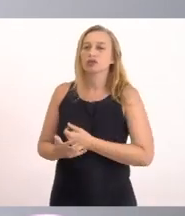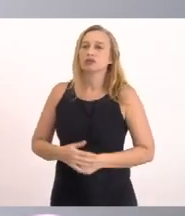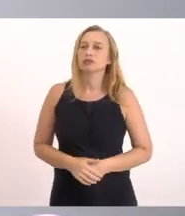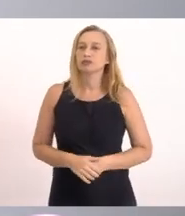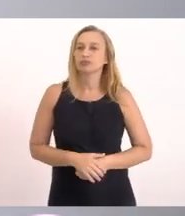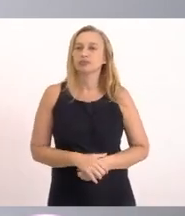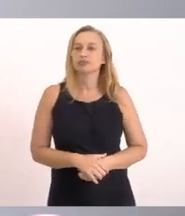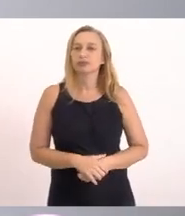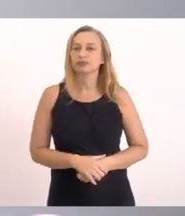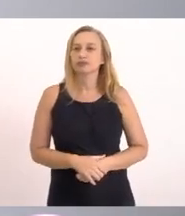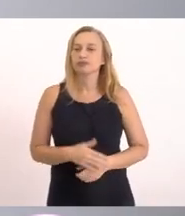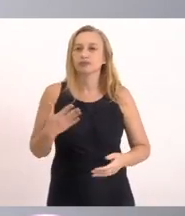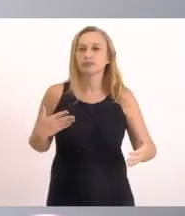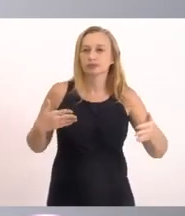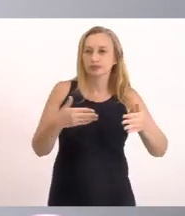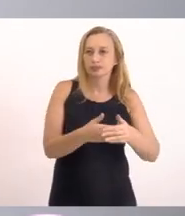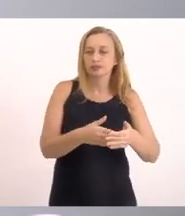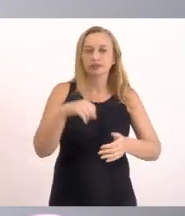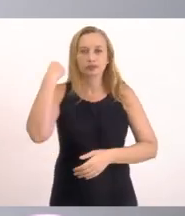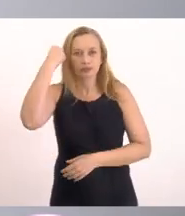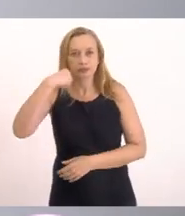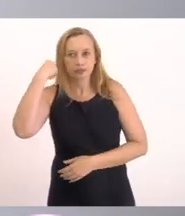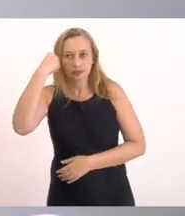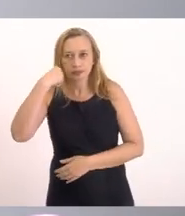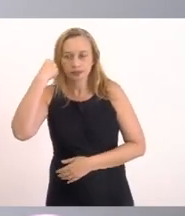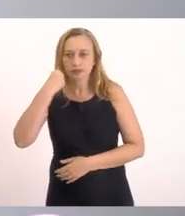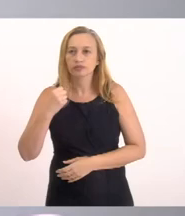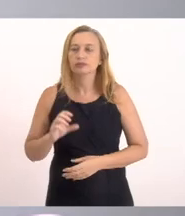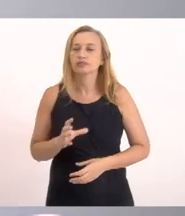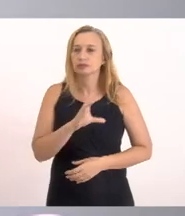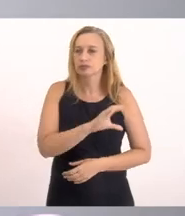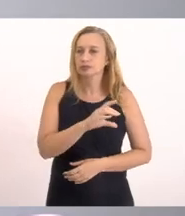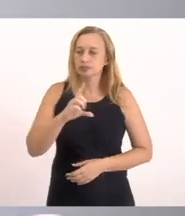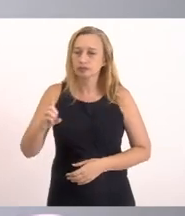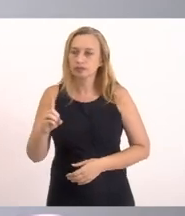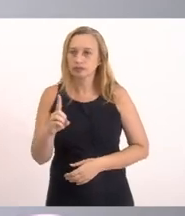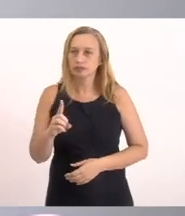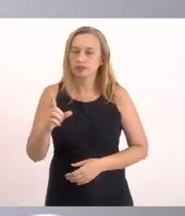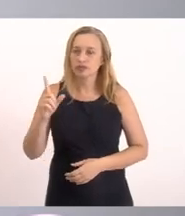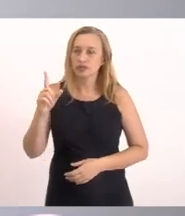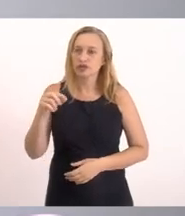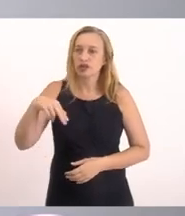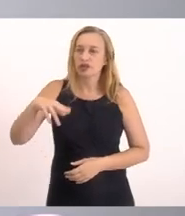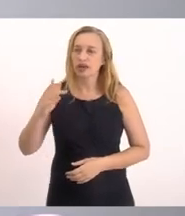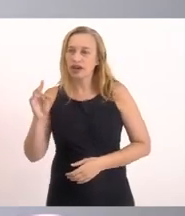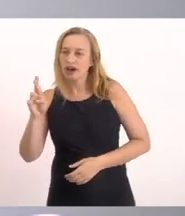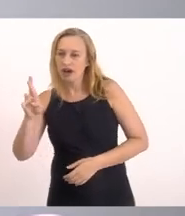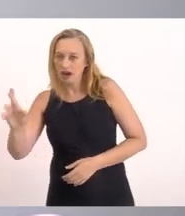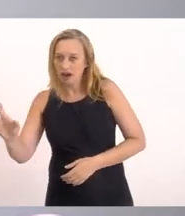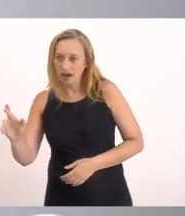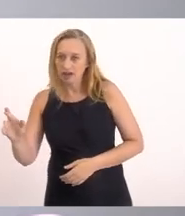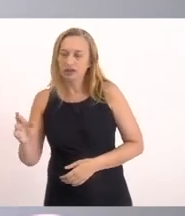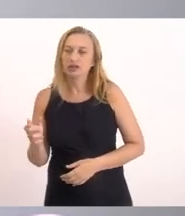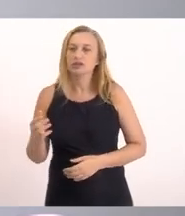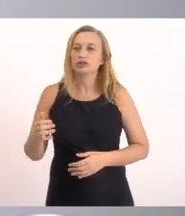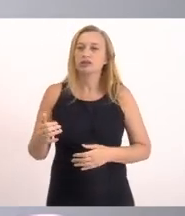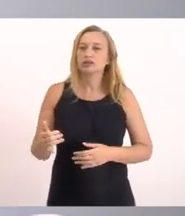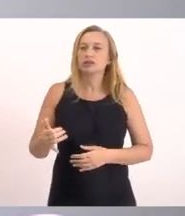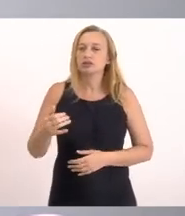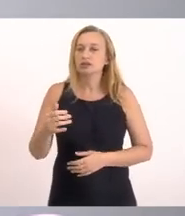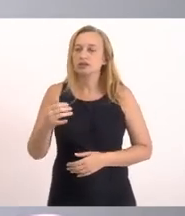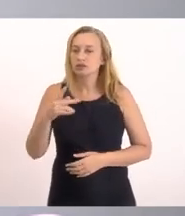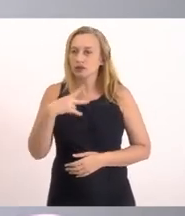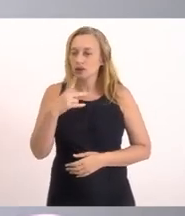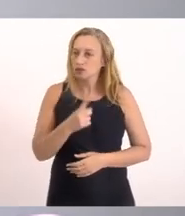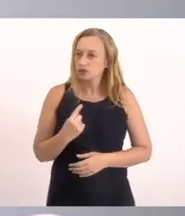Até Saquarema Através Do coordenador Gerhard Sardo Que entrou em contato Conosco